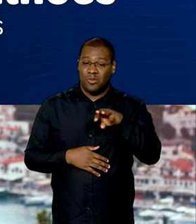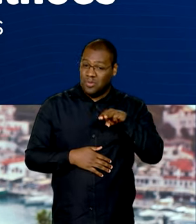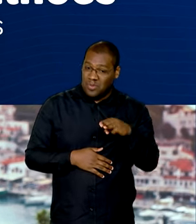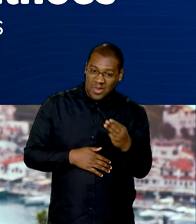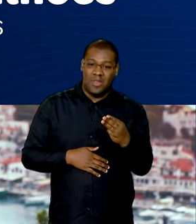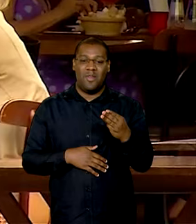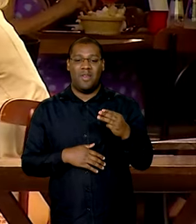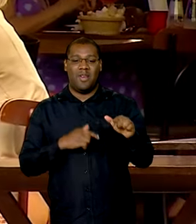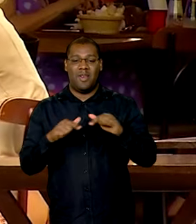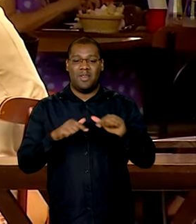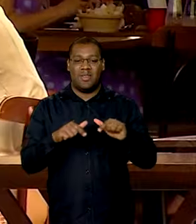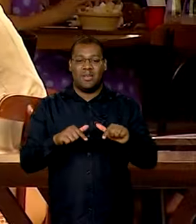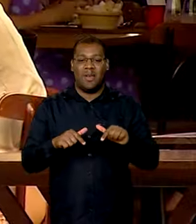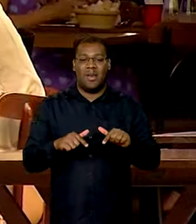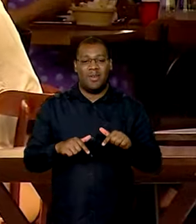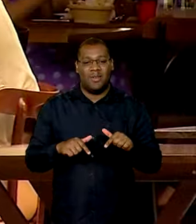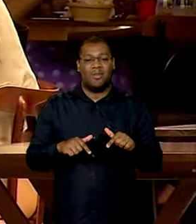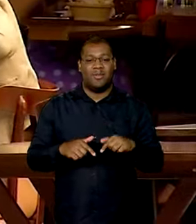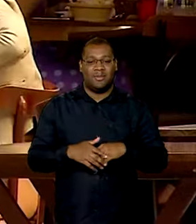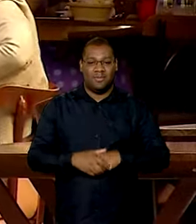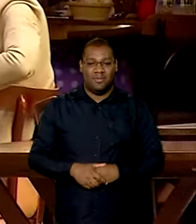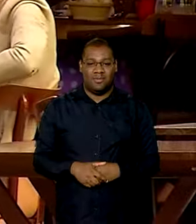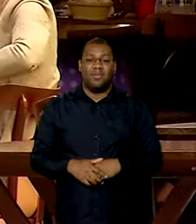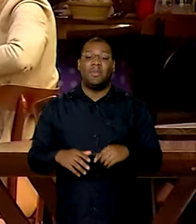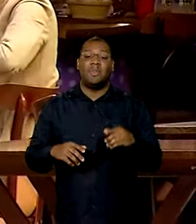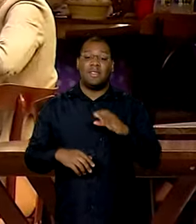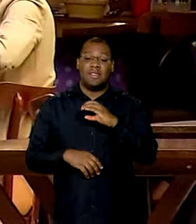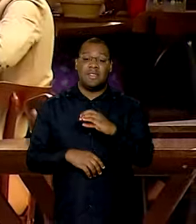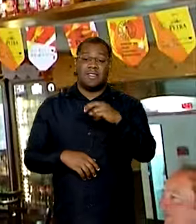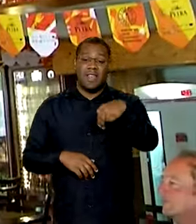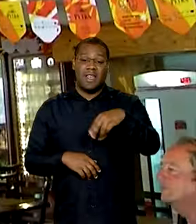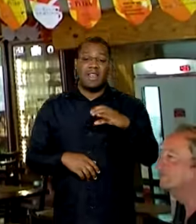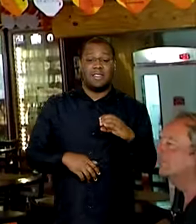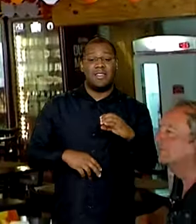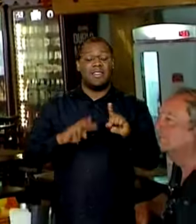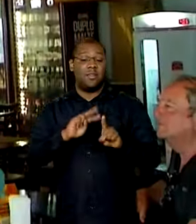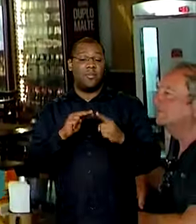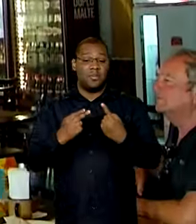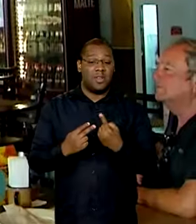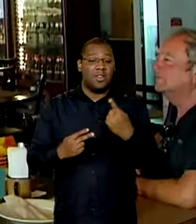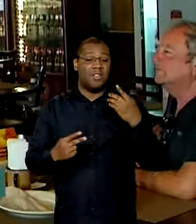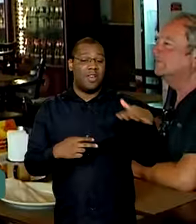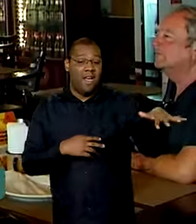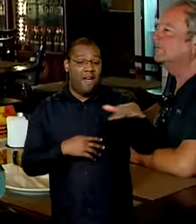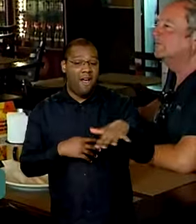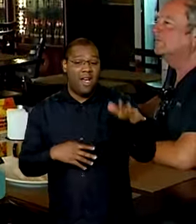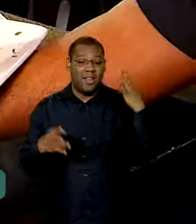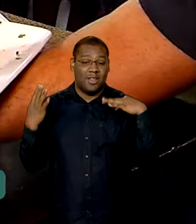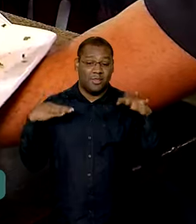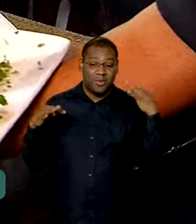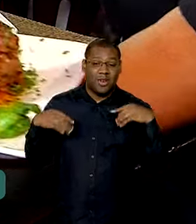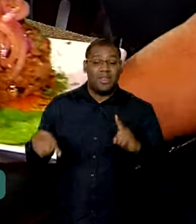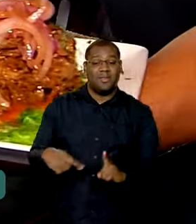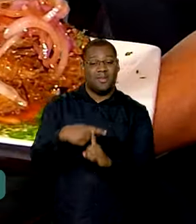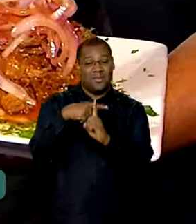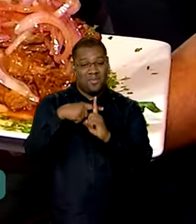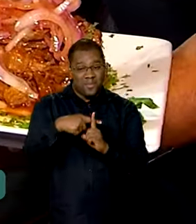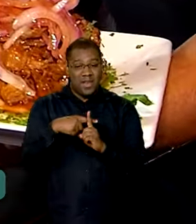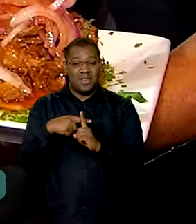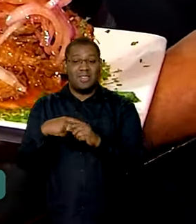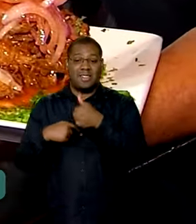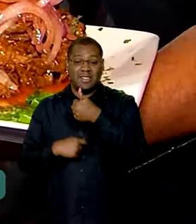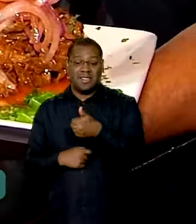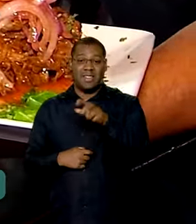trabalhadores. E a expectativa da CNC é que o turismo gere mais 154 mil